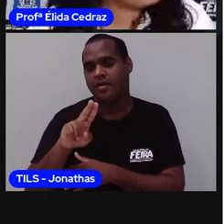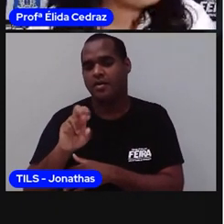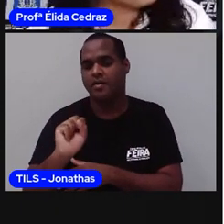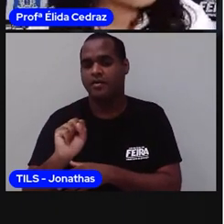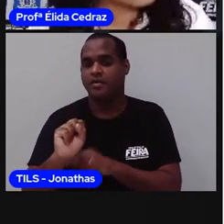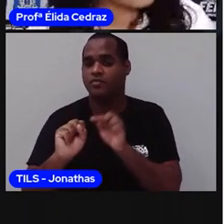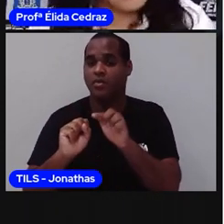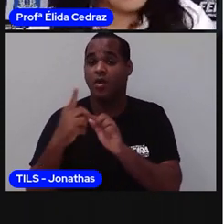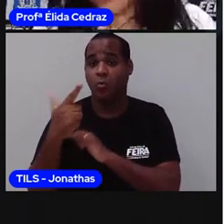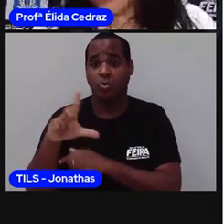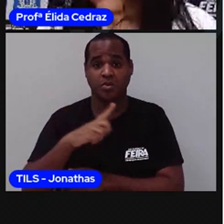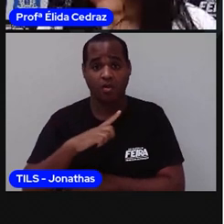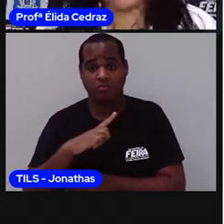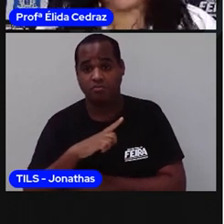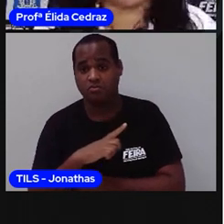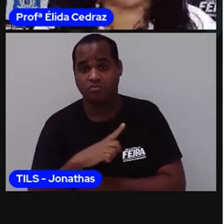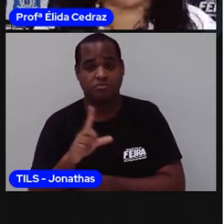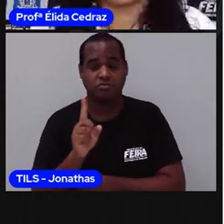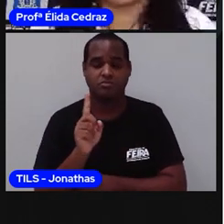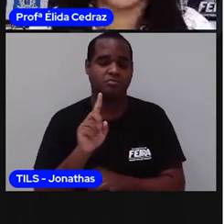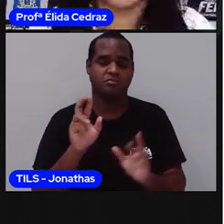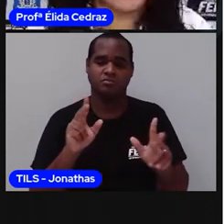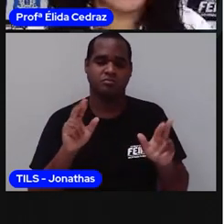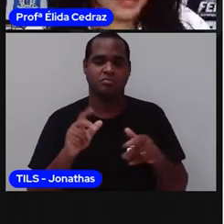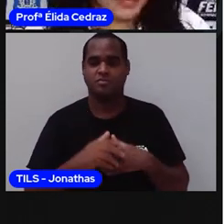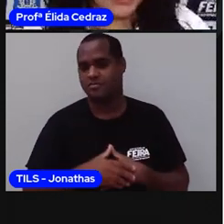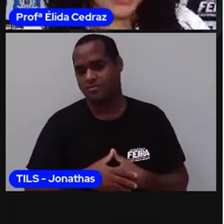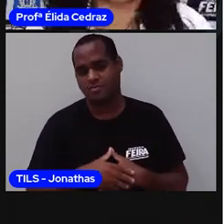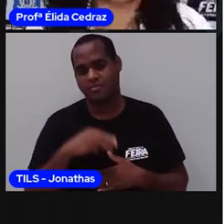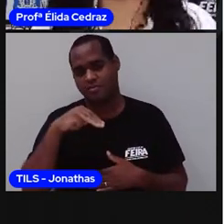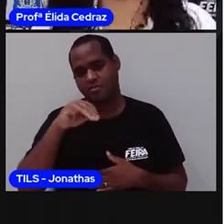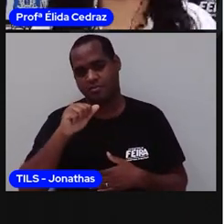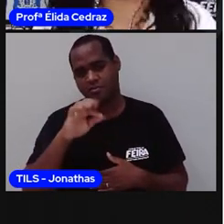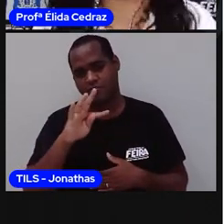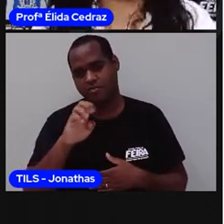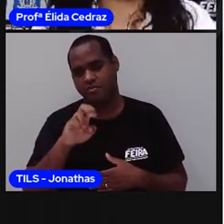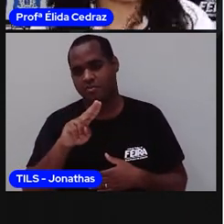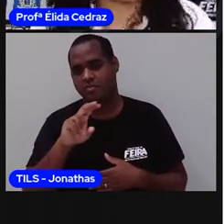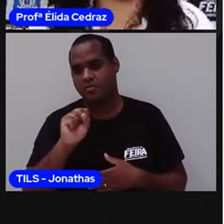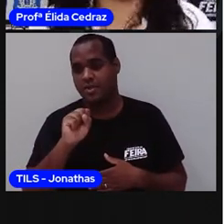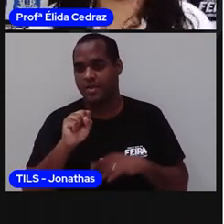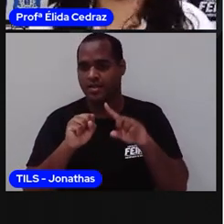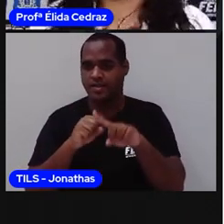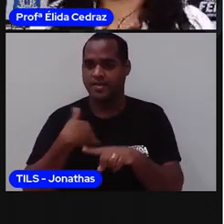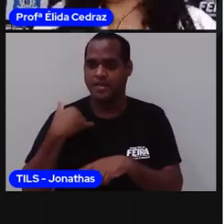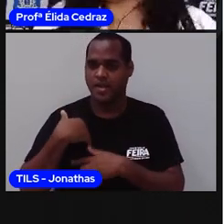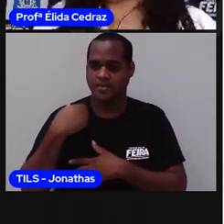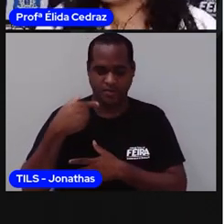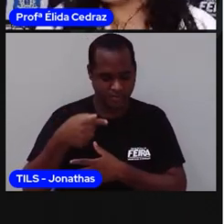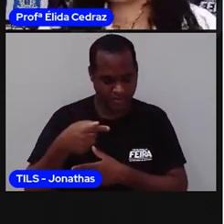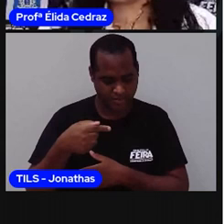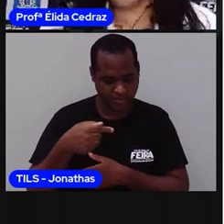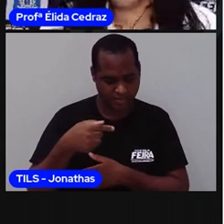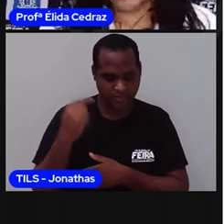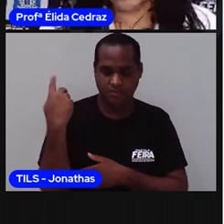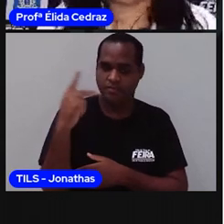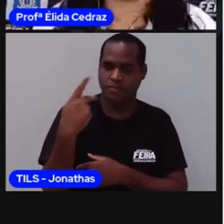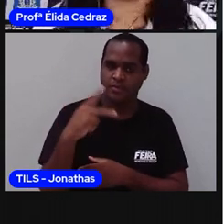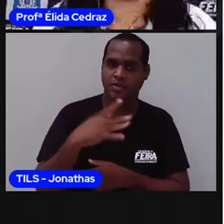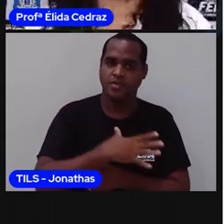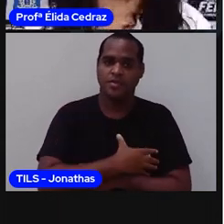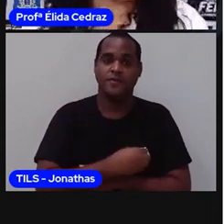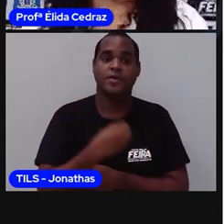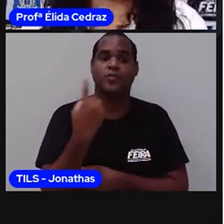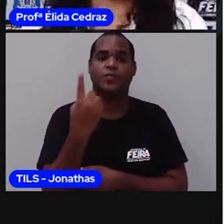ao lado do de Mateus? Não. Mateus, de sete anos. Ele é filho único.